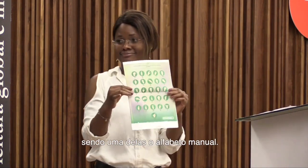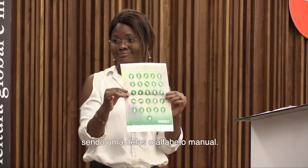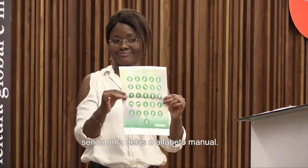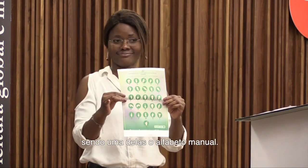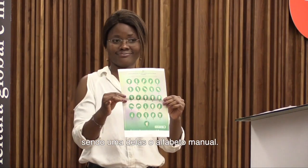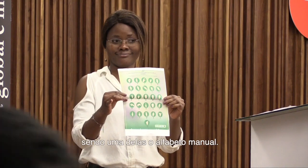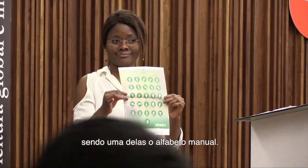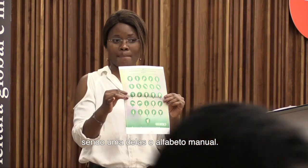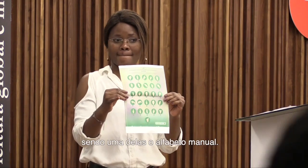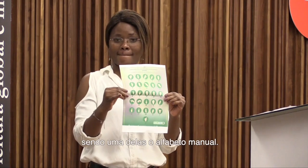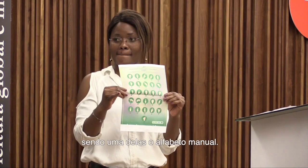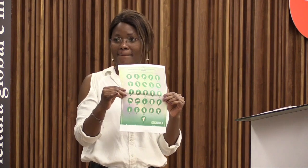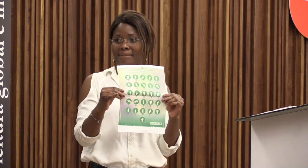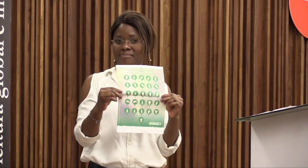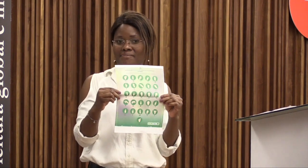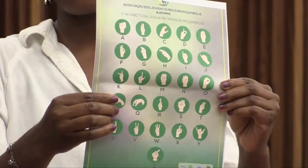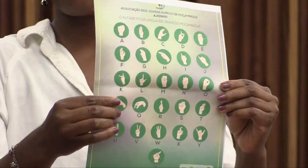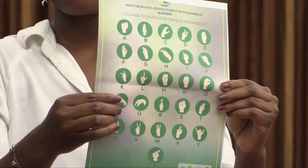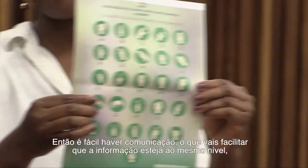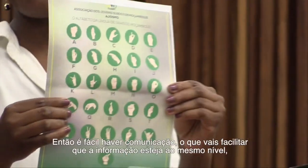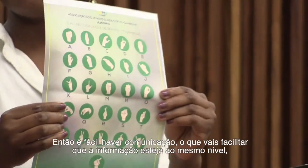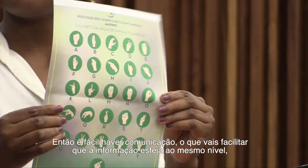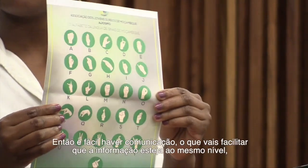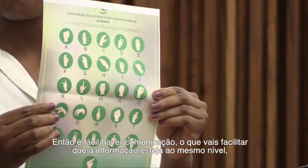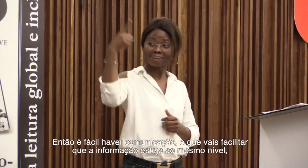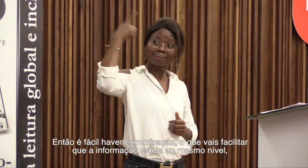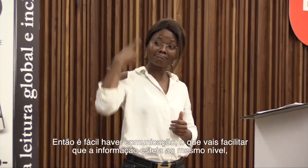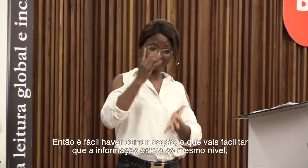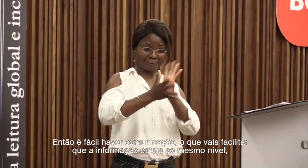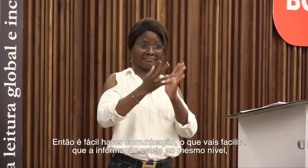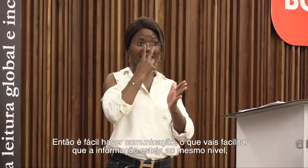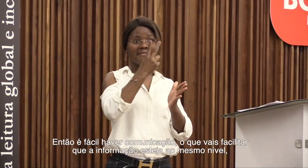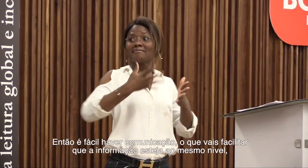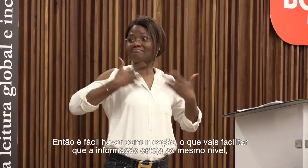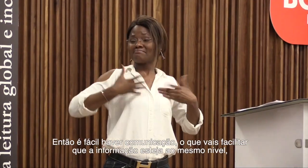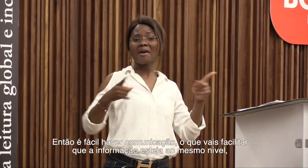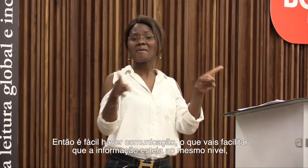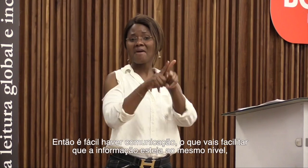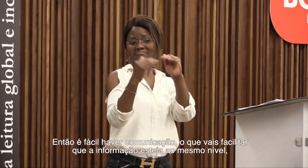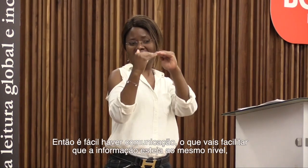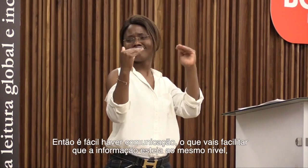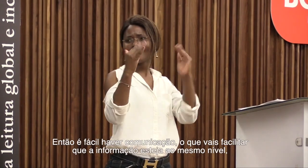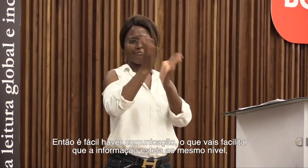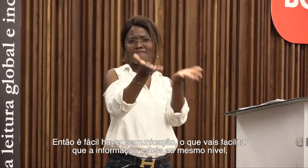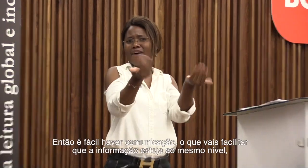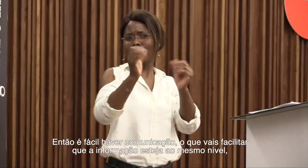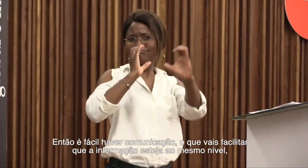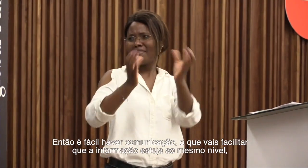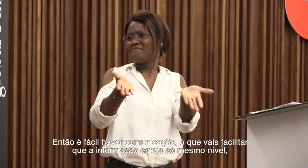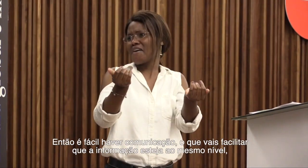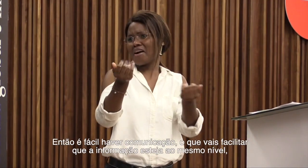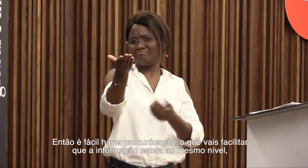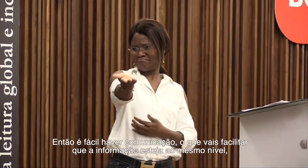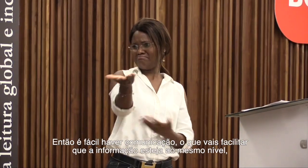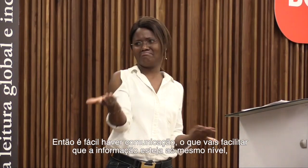alfabeto manual. Então, é fácil haver comunicação e isto